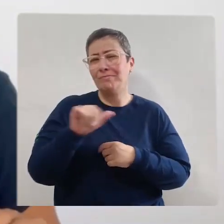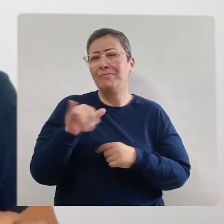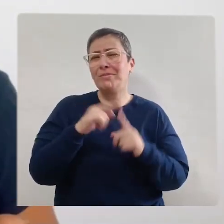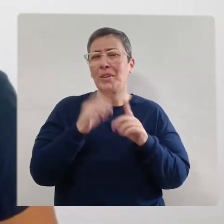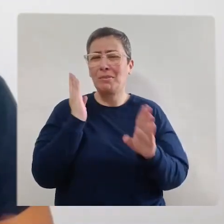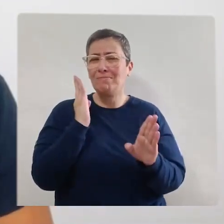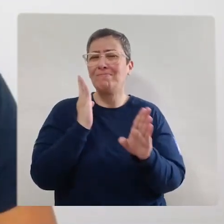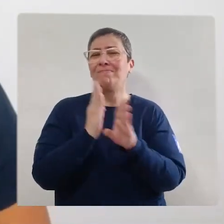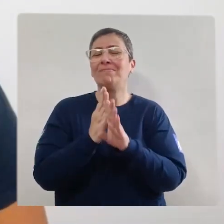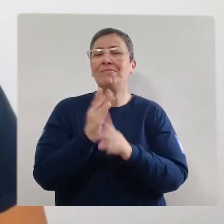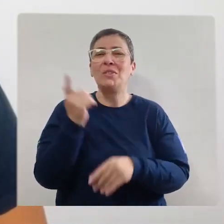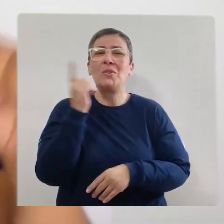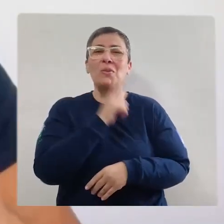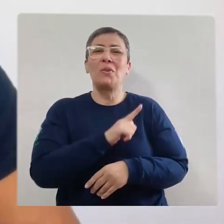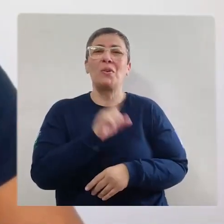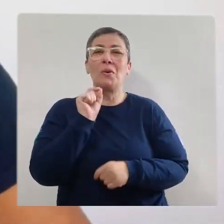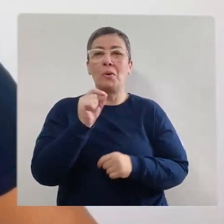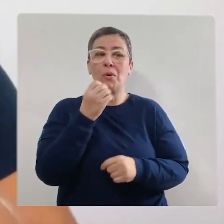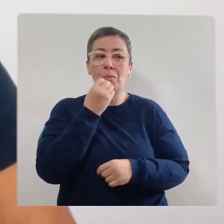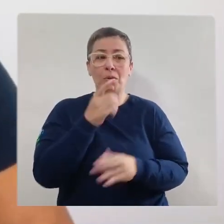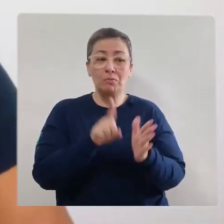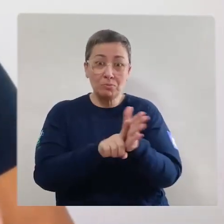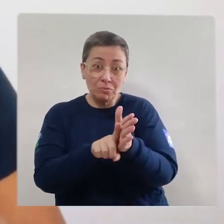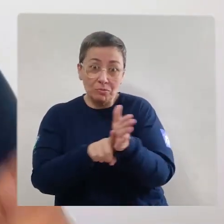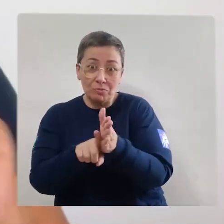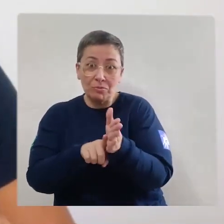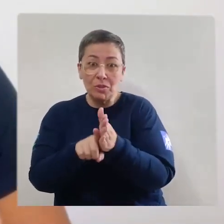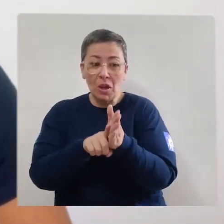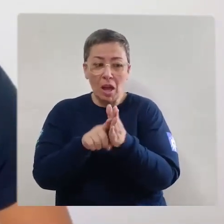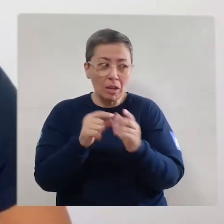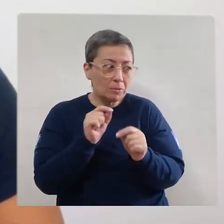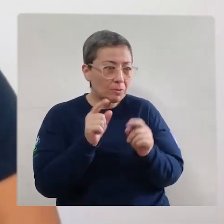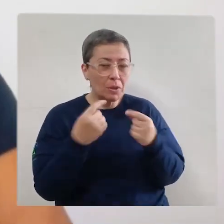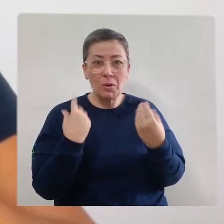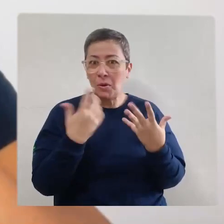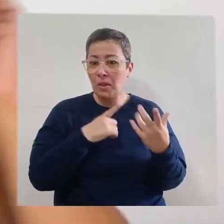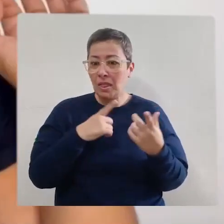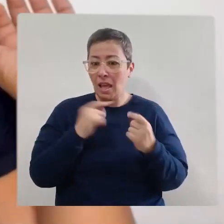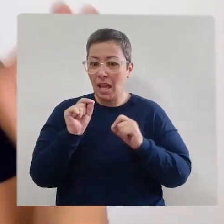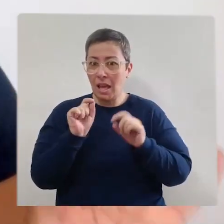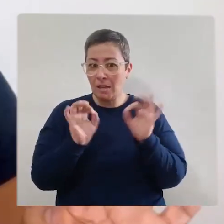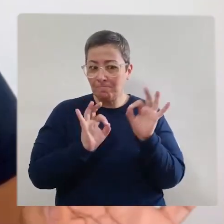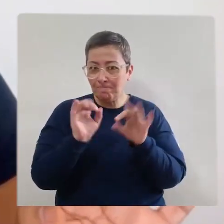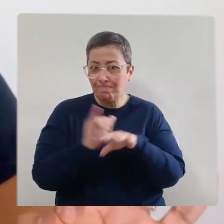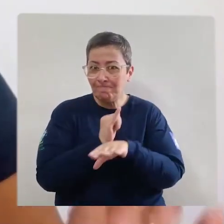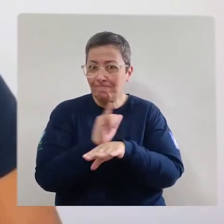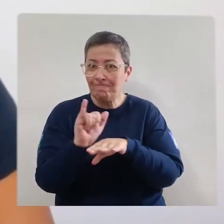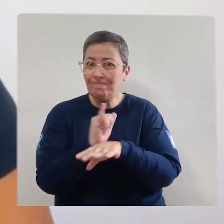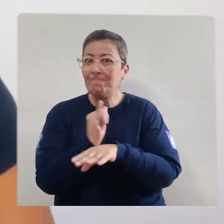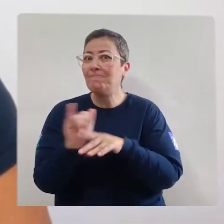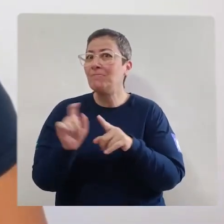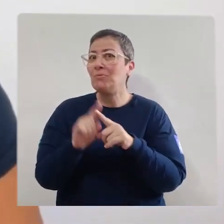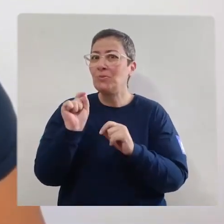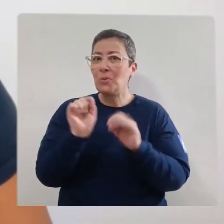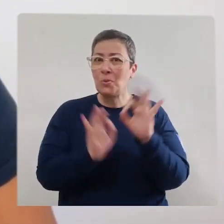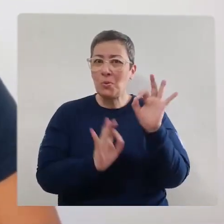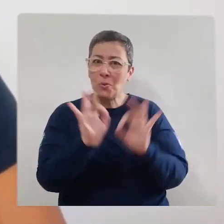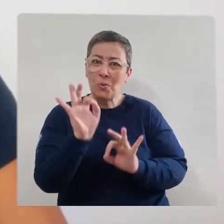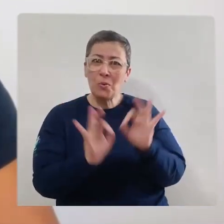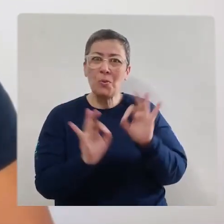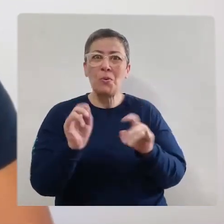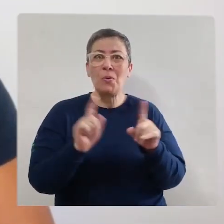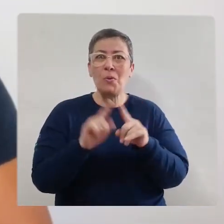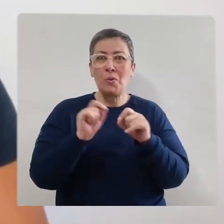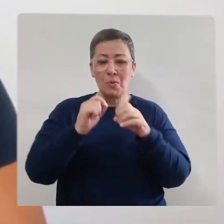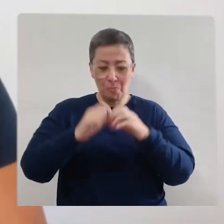você vai conseguir descobrir. E como uma boa pesquisadora, uma detetive, eu tenho as minhas ferramentas. Eu construí